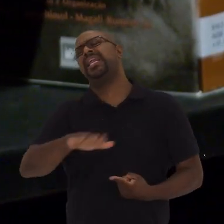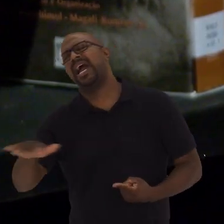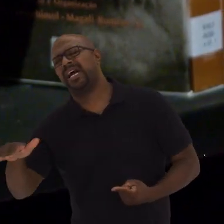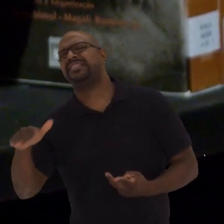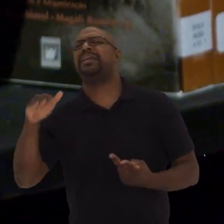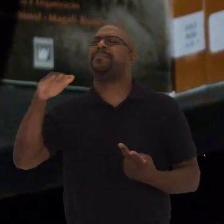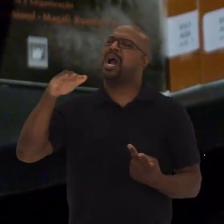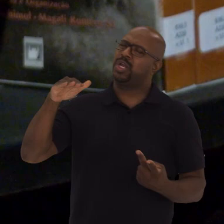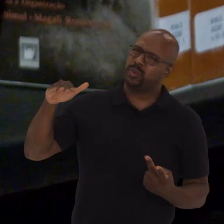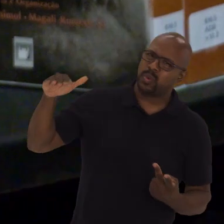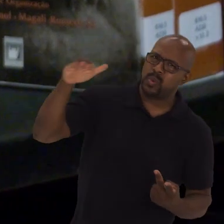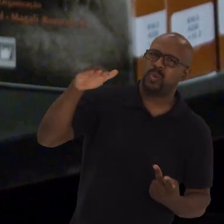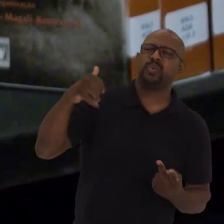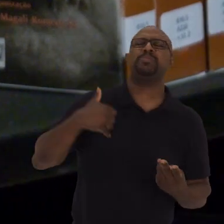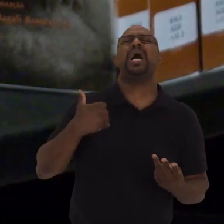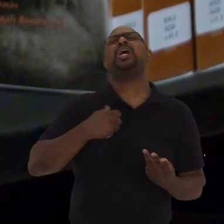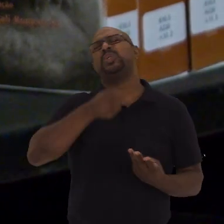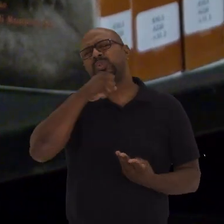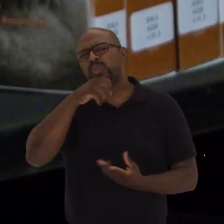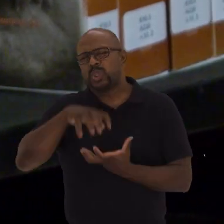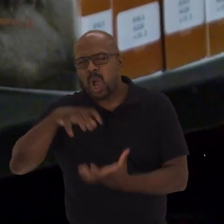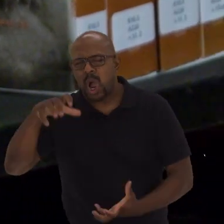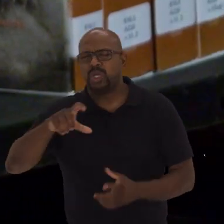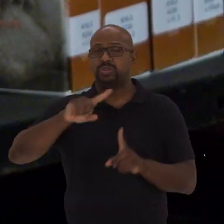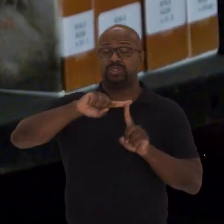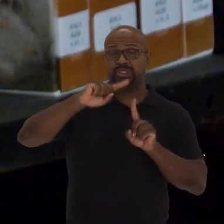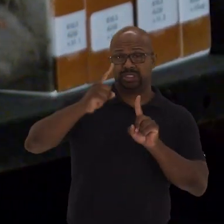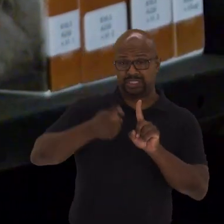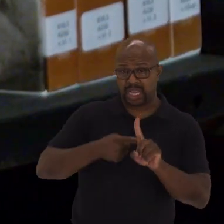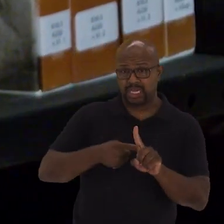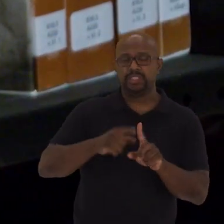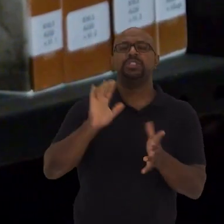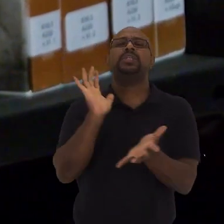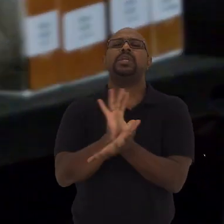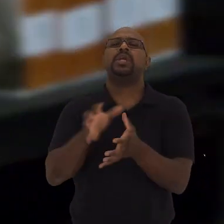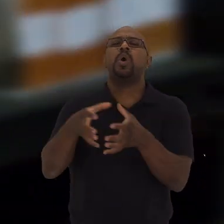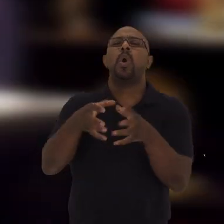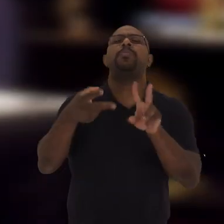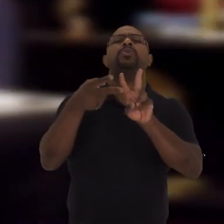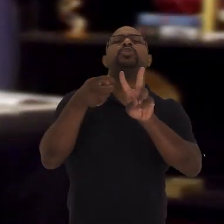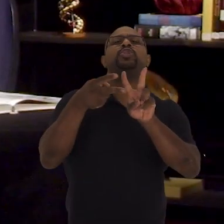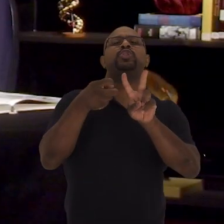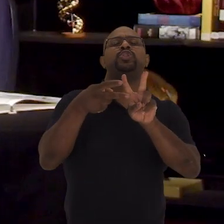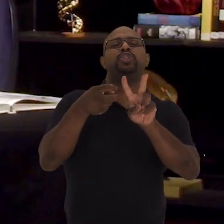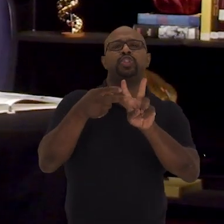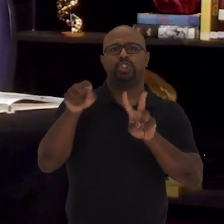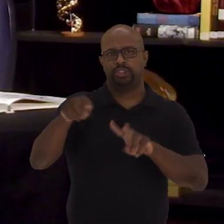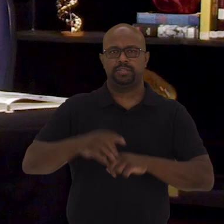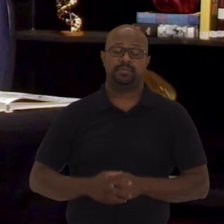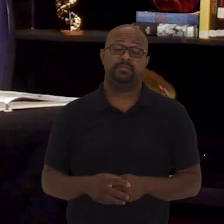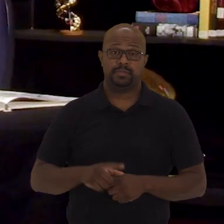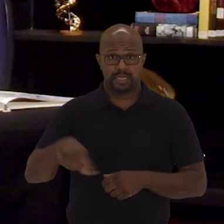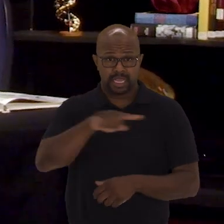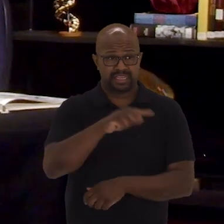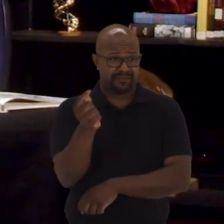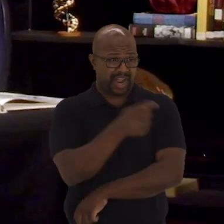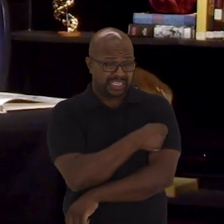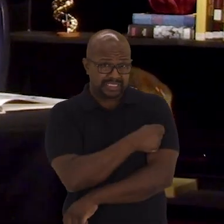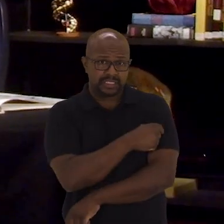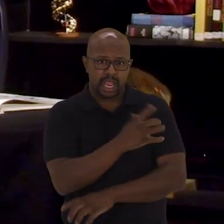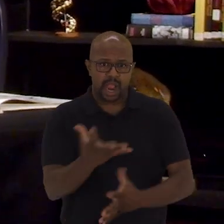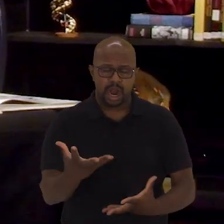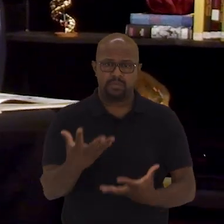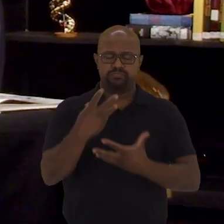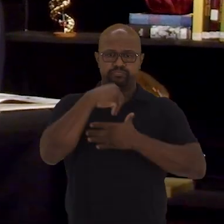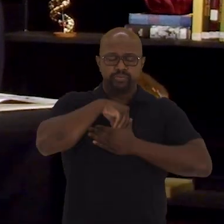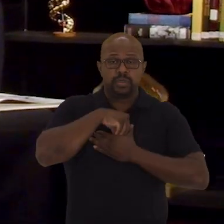adultos Para pessoas idosas Gestantes e comunidades indígenas E essas vacinas juntas Protegem contra